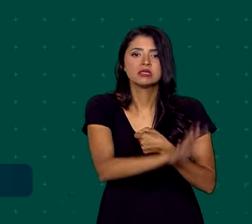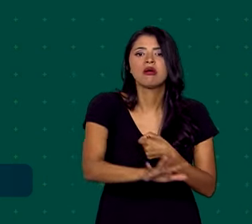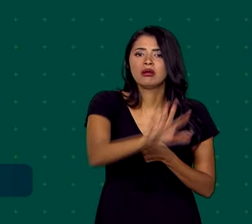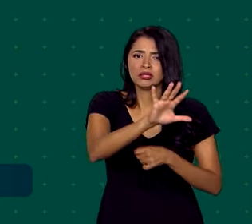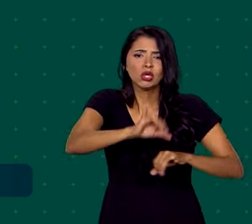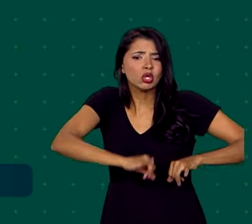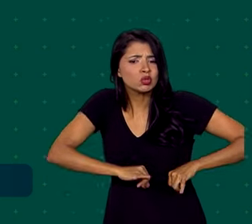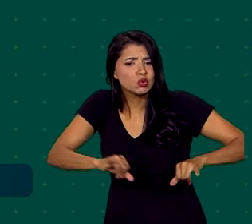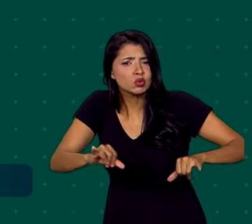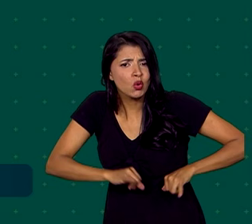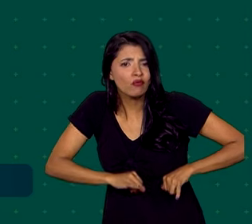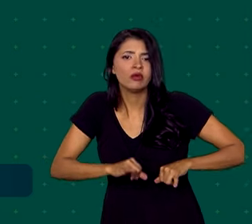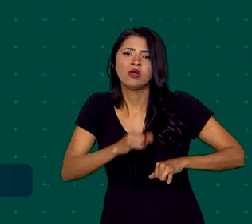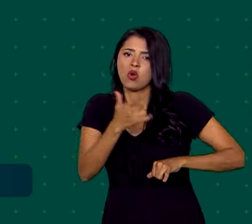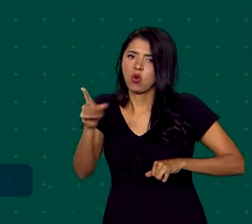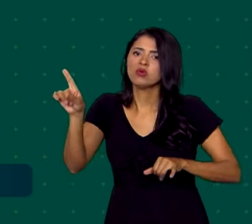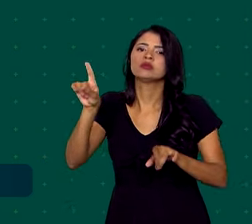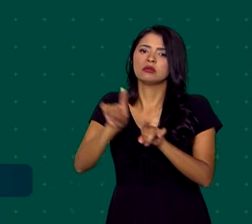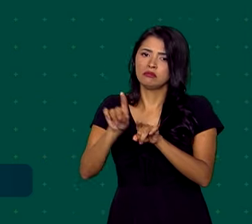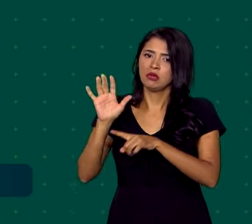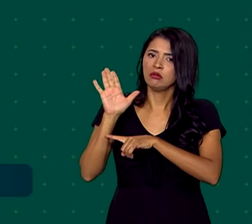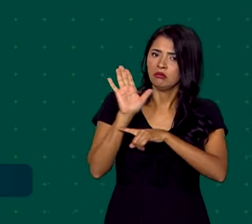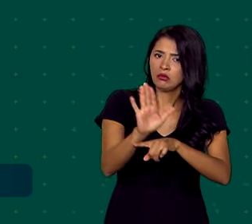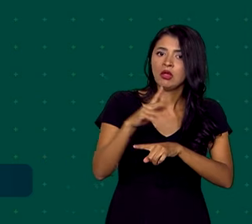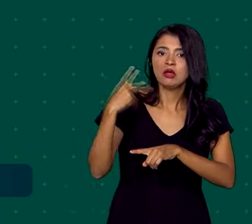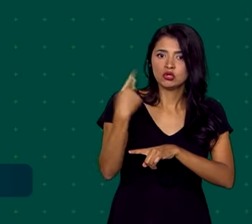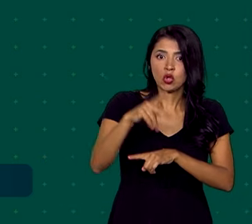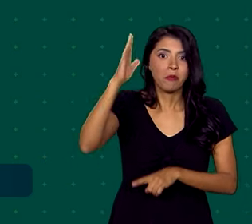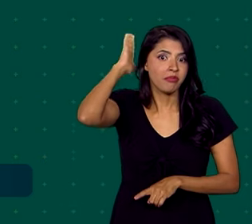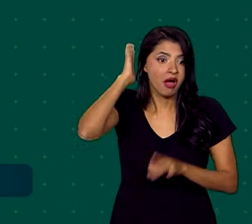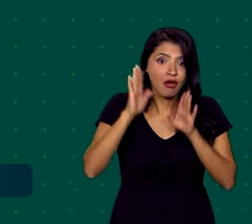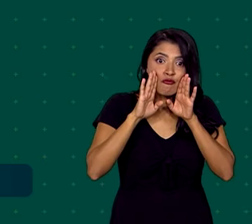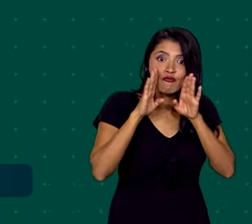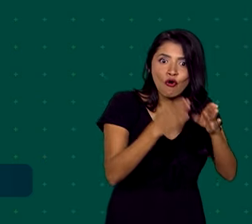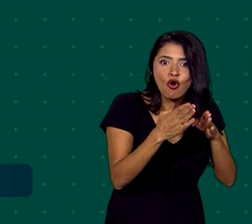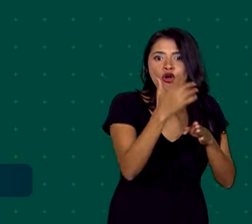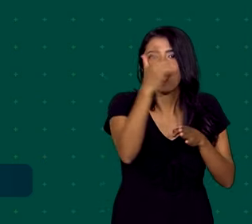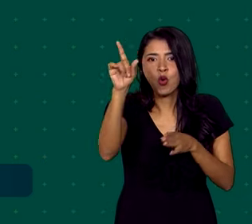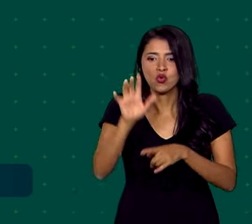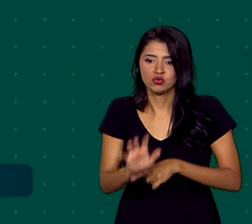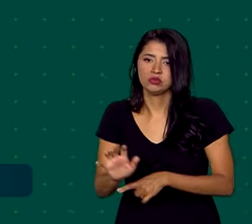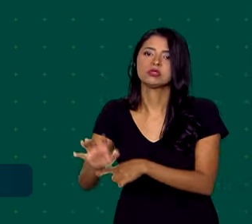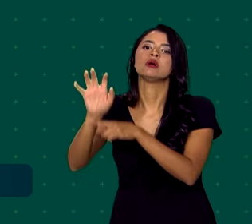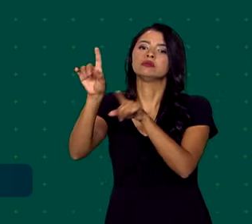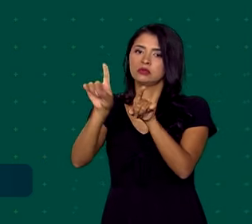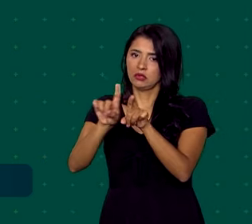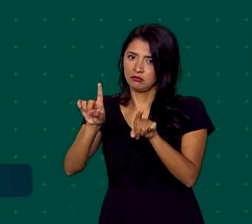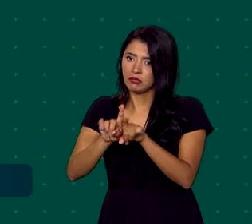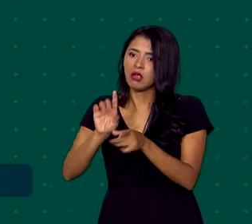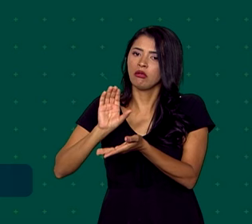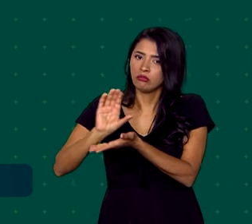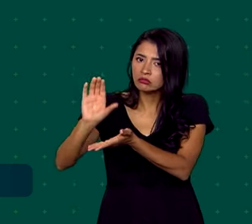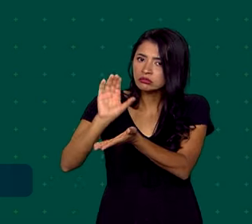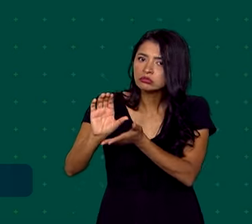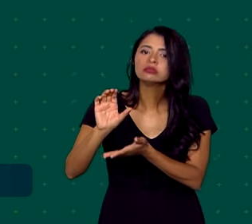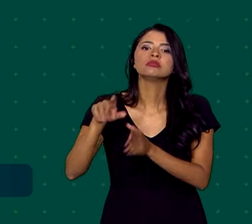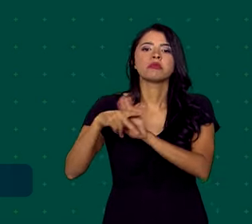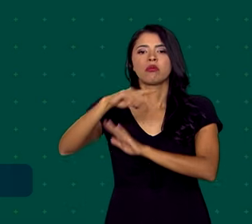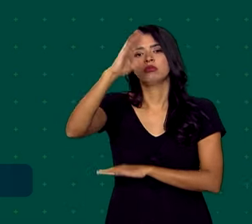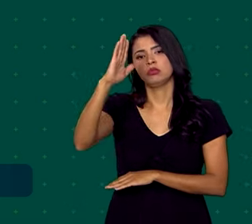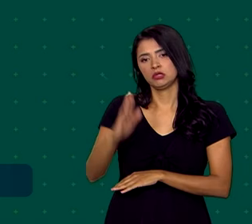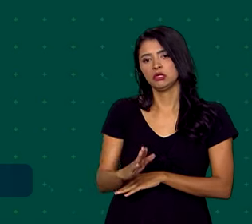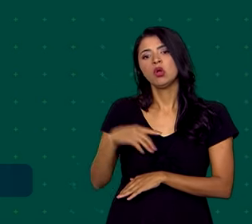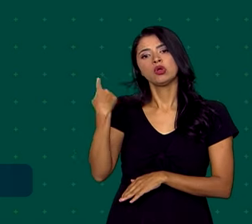sofrendo, fora o que está sendo atendido, a gente está falando especificamente só do Pará, fora o que está sendo atendido para os outros estados da federação.